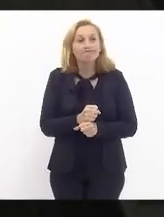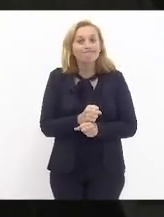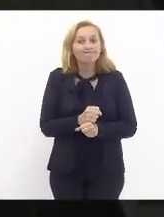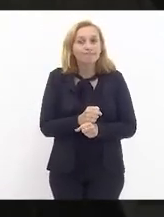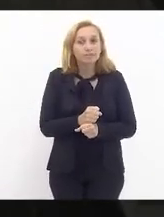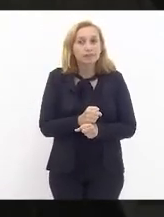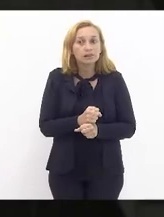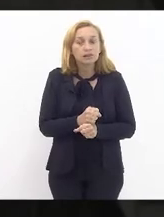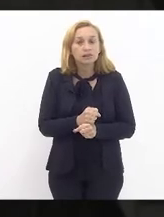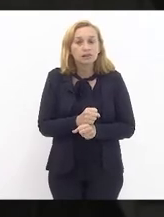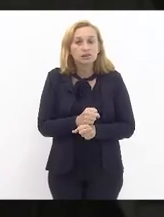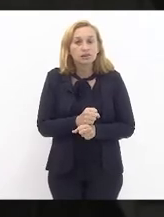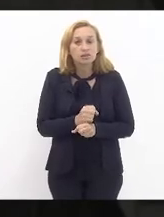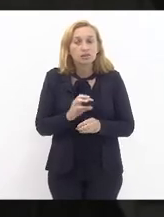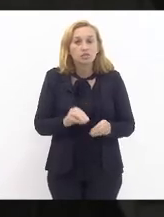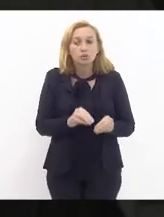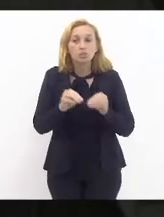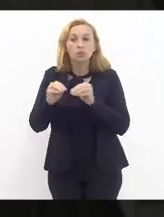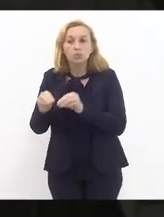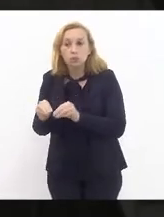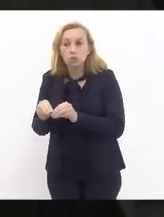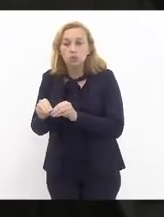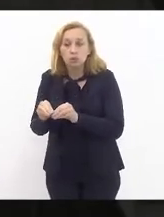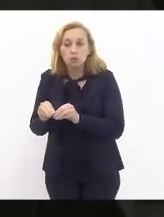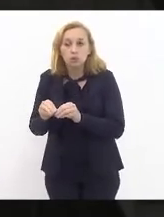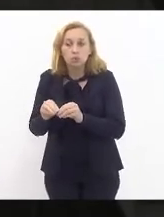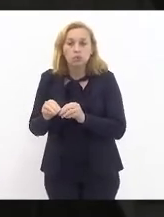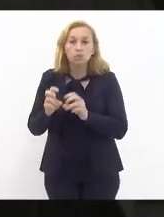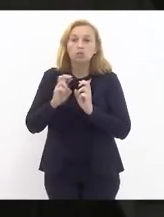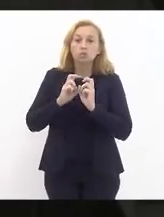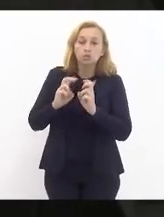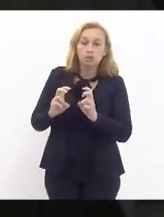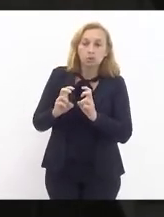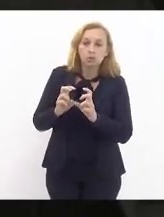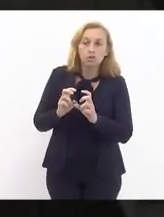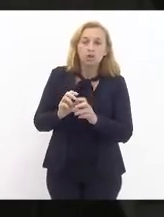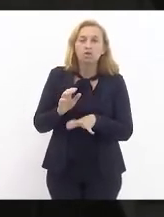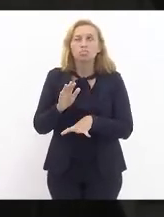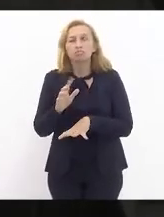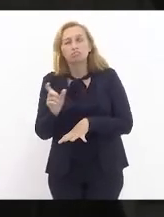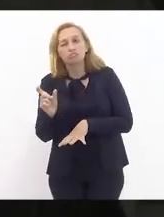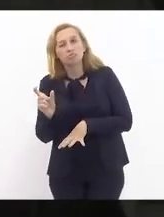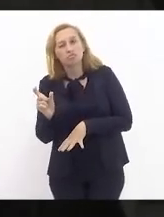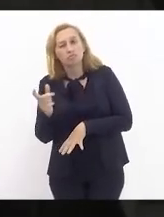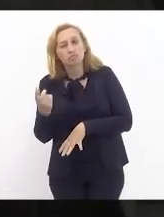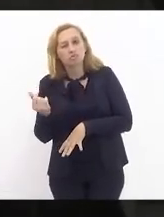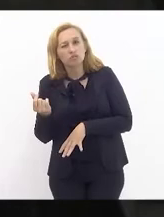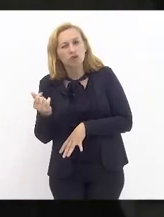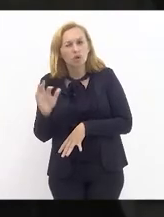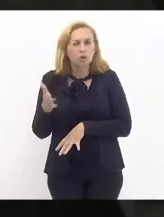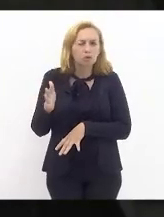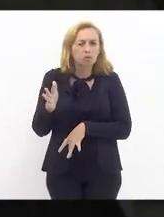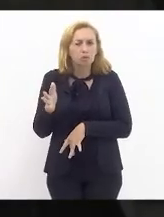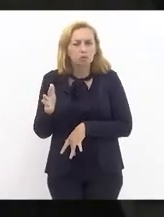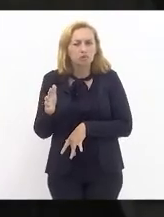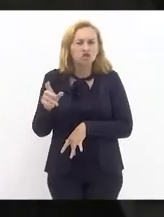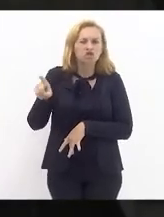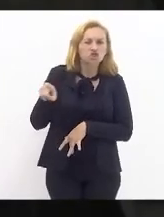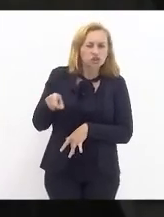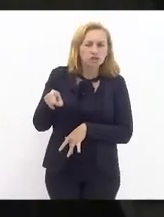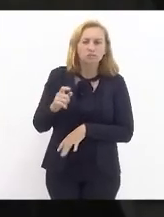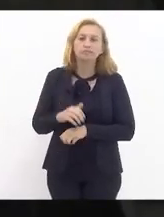foram transportados pela supervia com uma tarifa X.